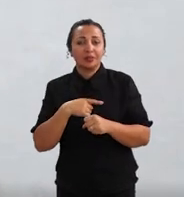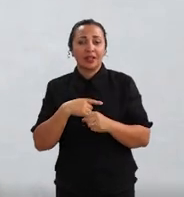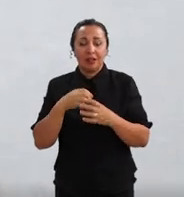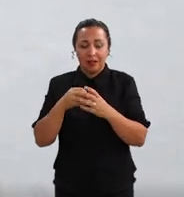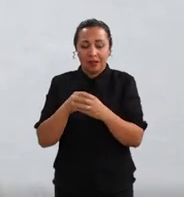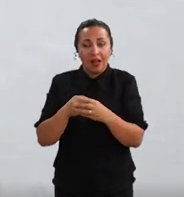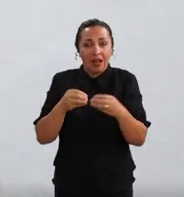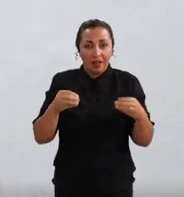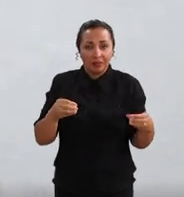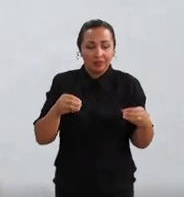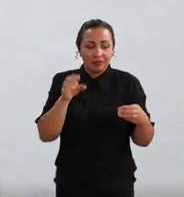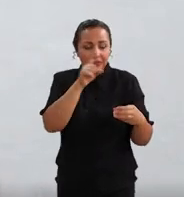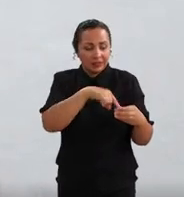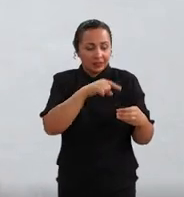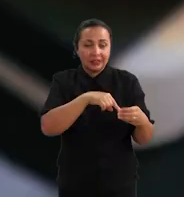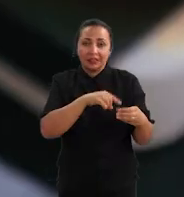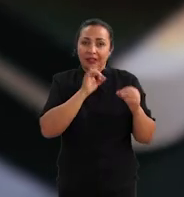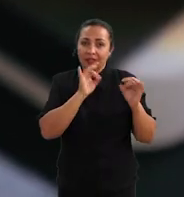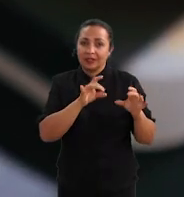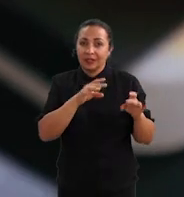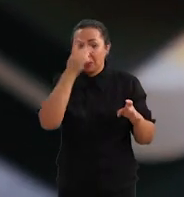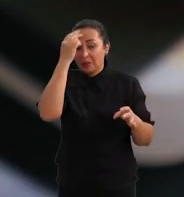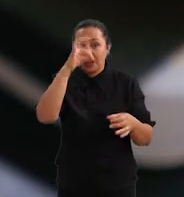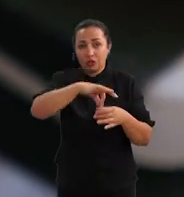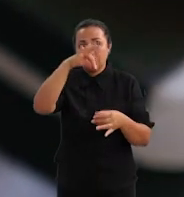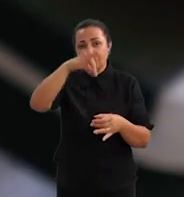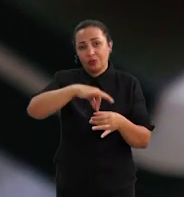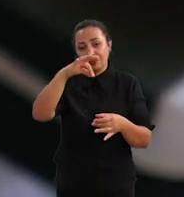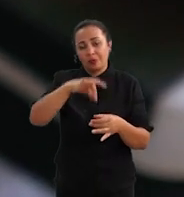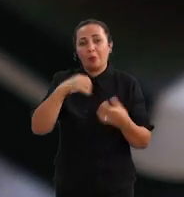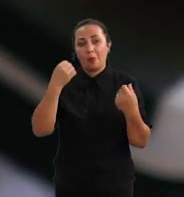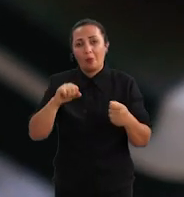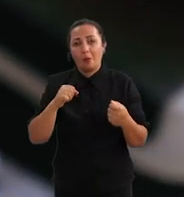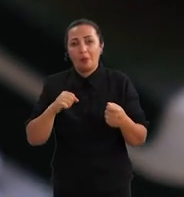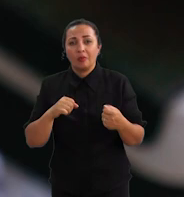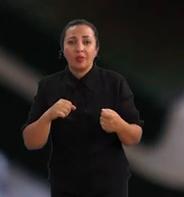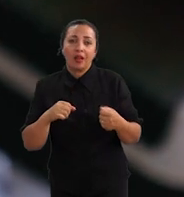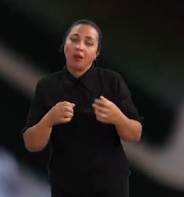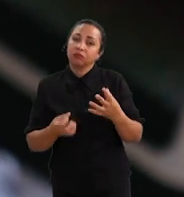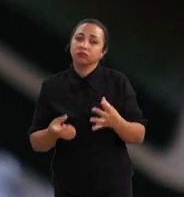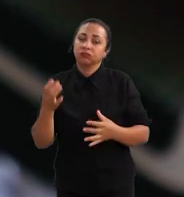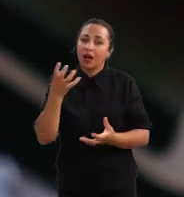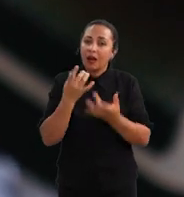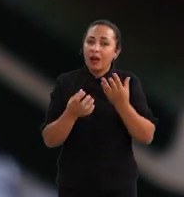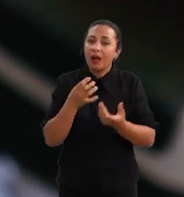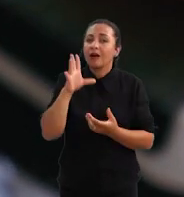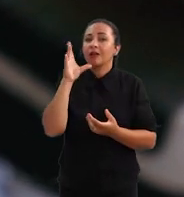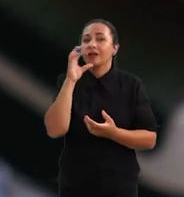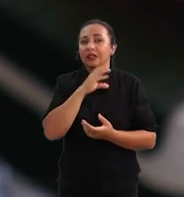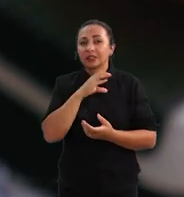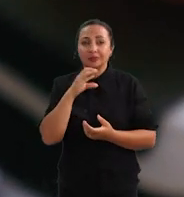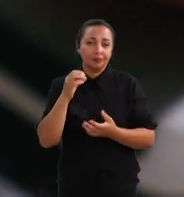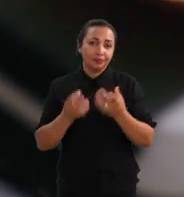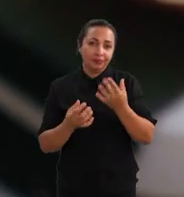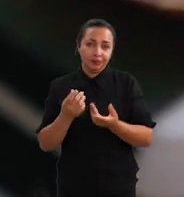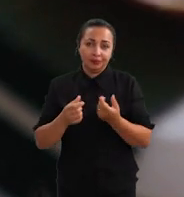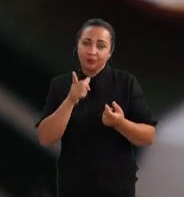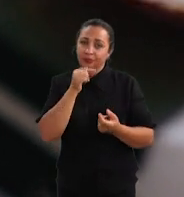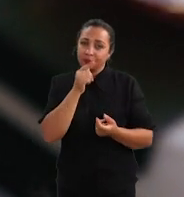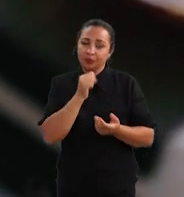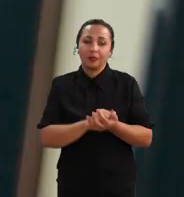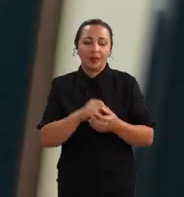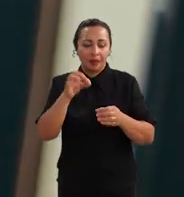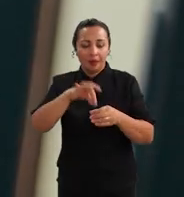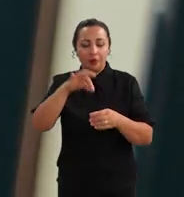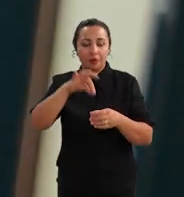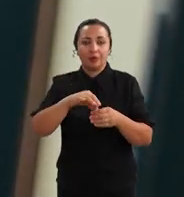as cascas do farelo, que você pode fazer chá. Você pega a casca, faz aquela infusão com água e faz como se fosse um chá. Então,